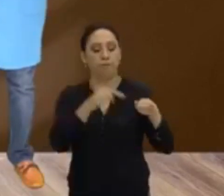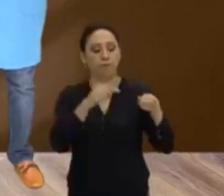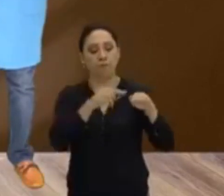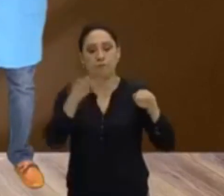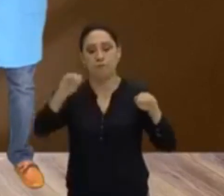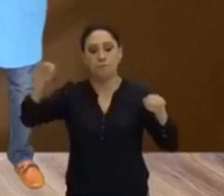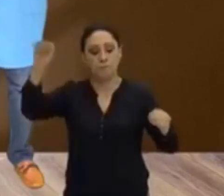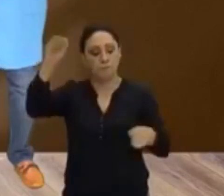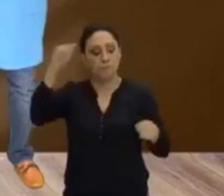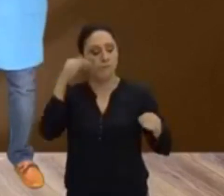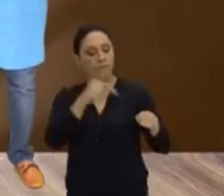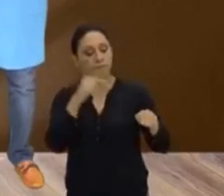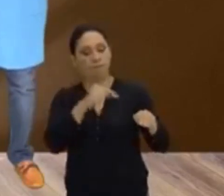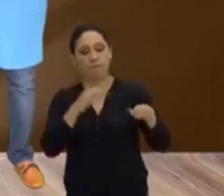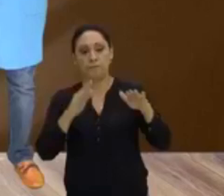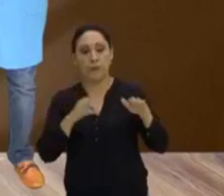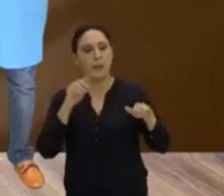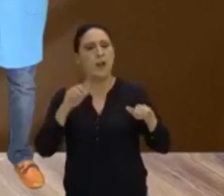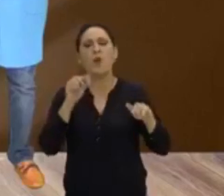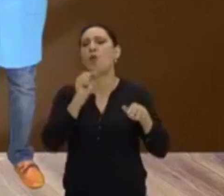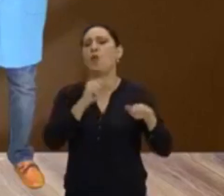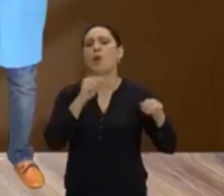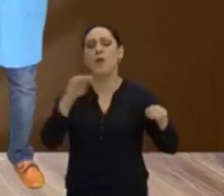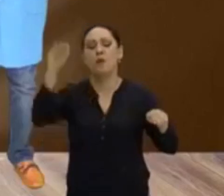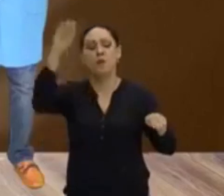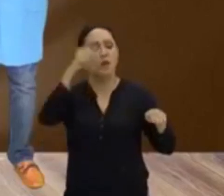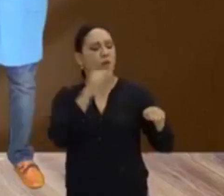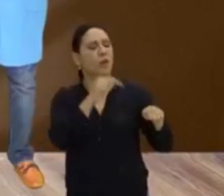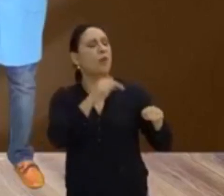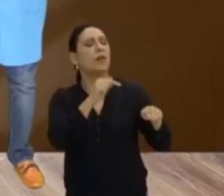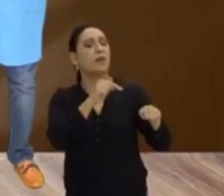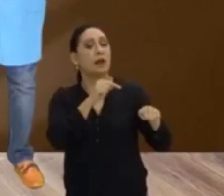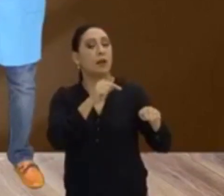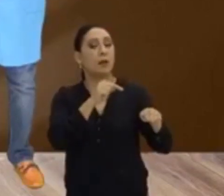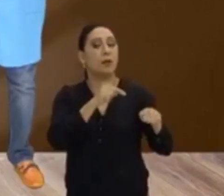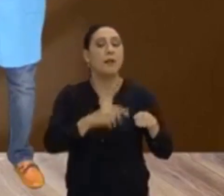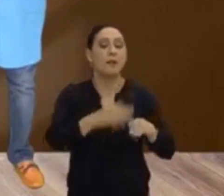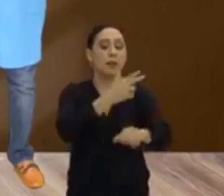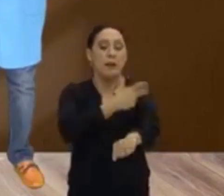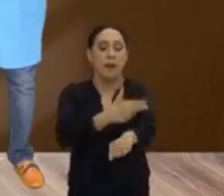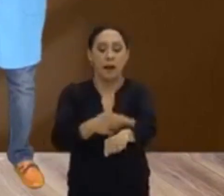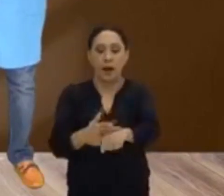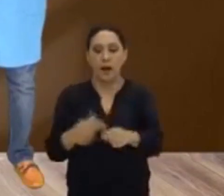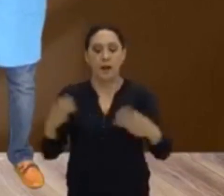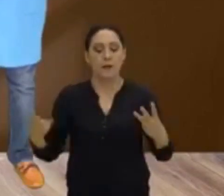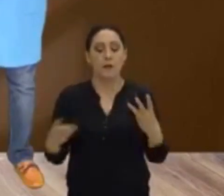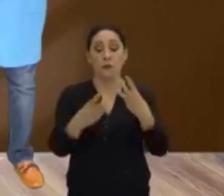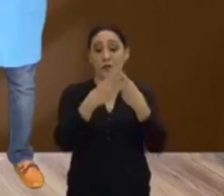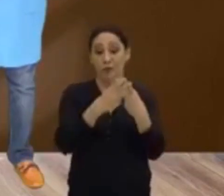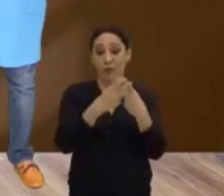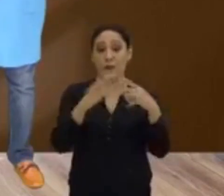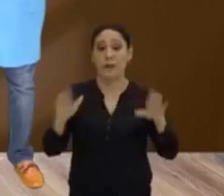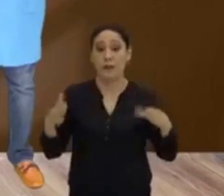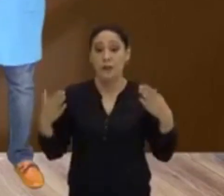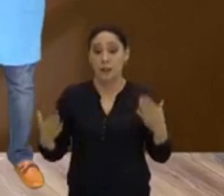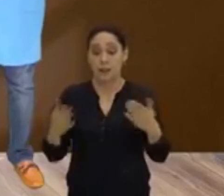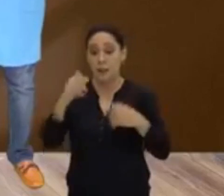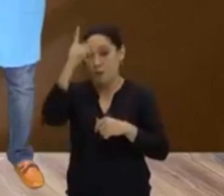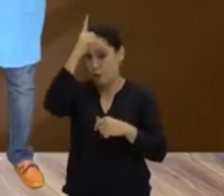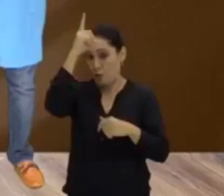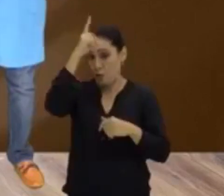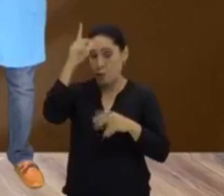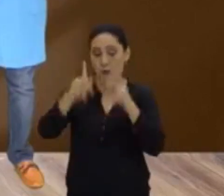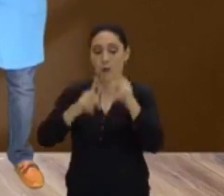inferior. E qual a raça dita inferior? A raça dos judeus. Então, os alemães